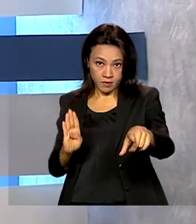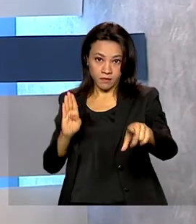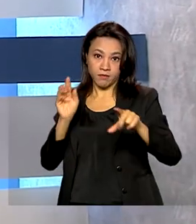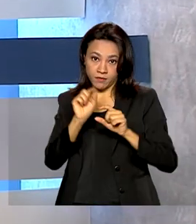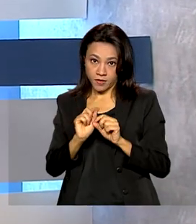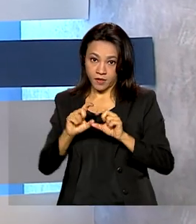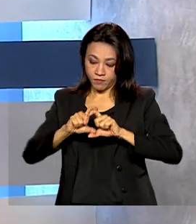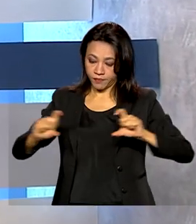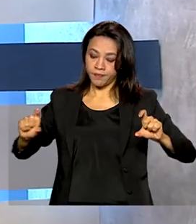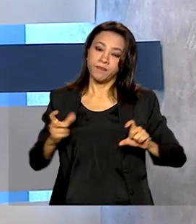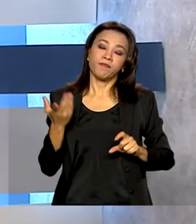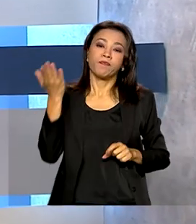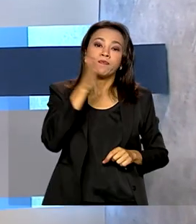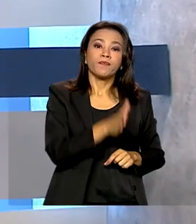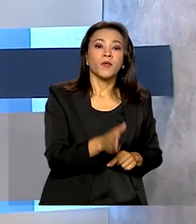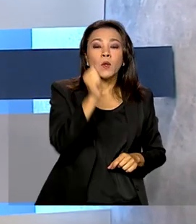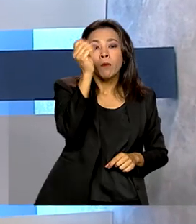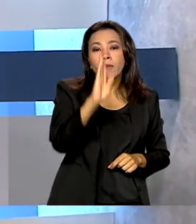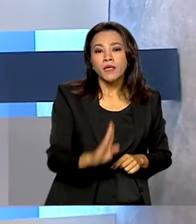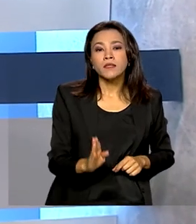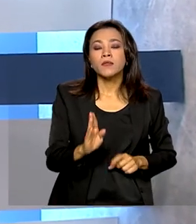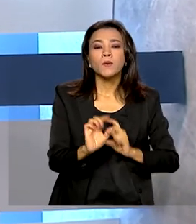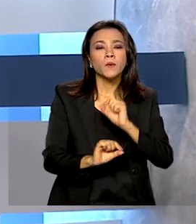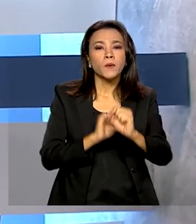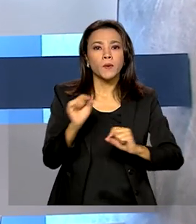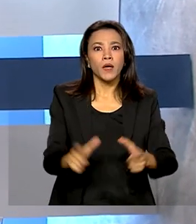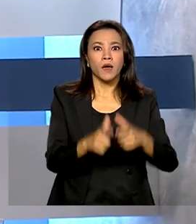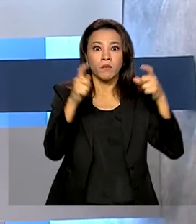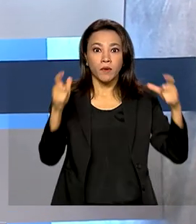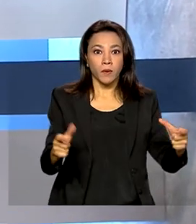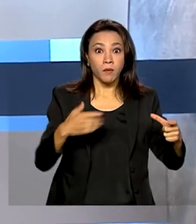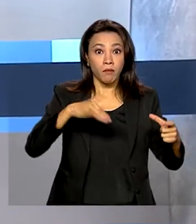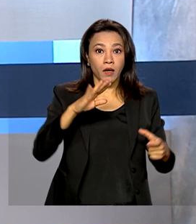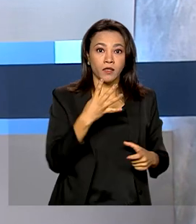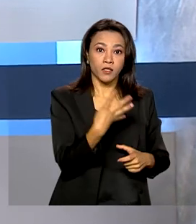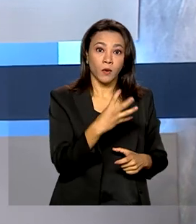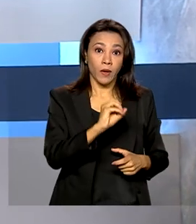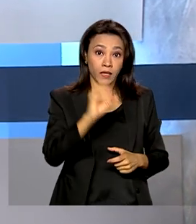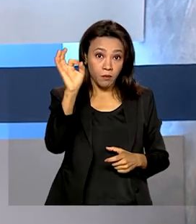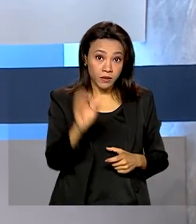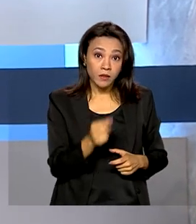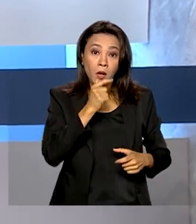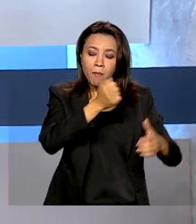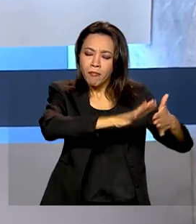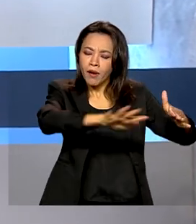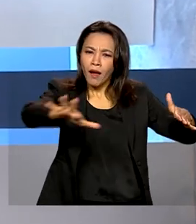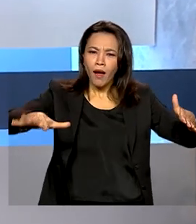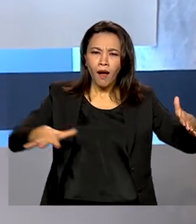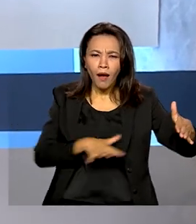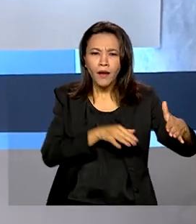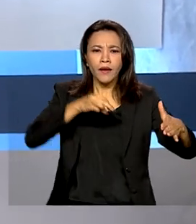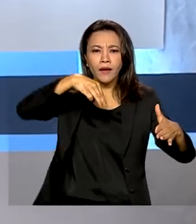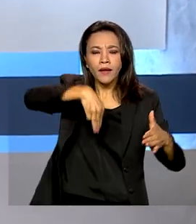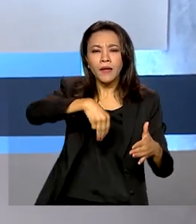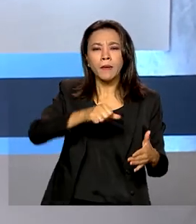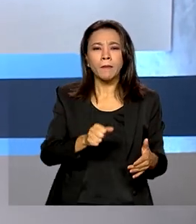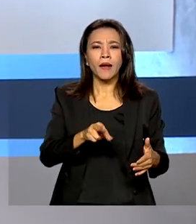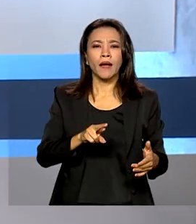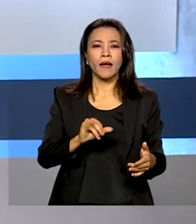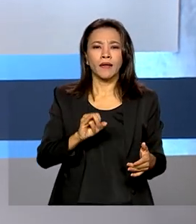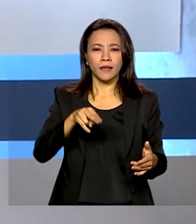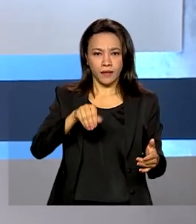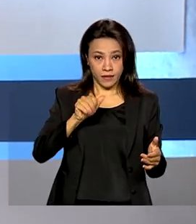O Brasil ampliou em mais de 40% o número de praias e marinas certificadas com a bandeira azul,